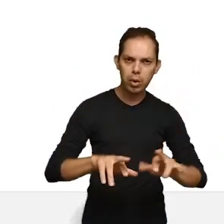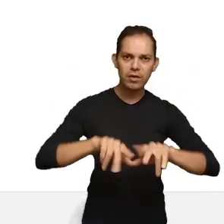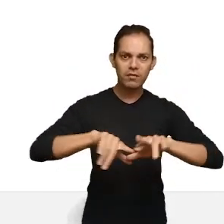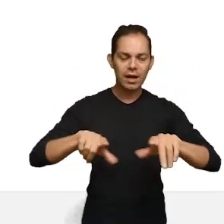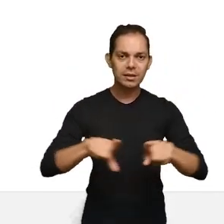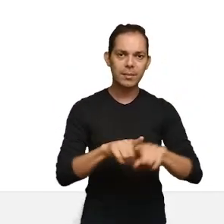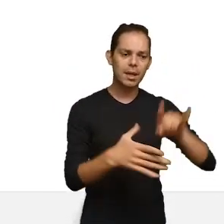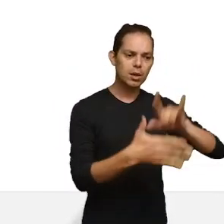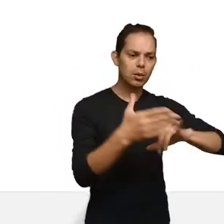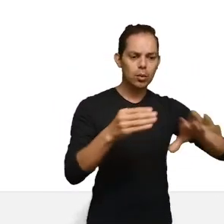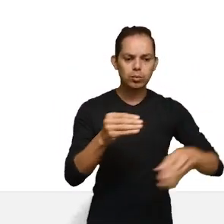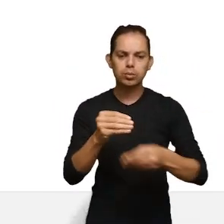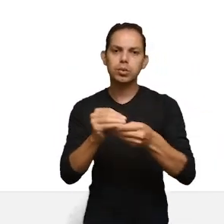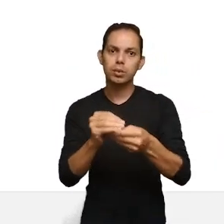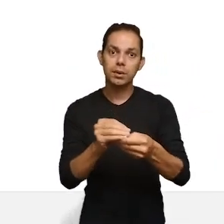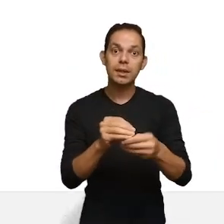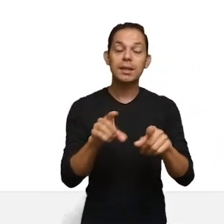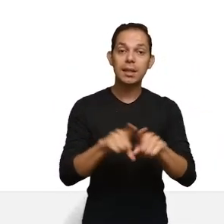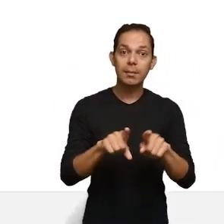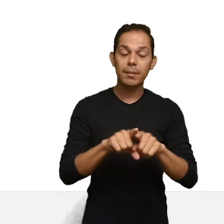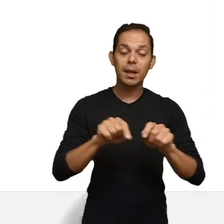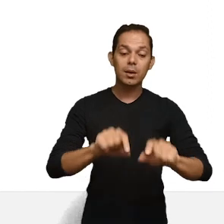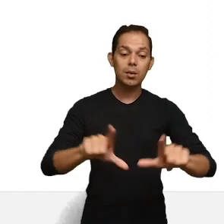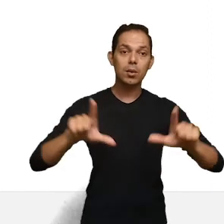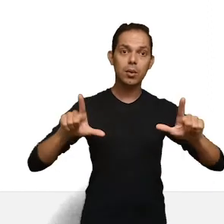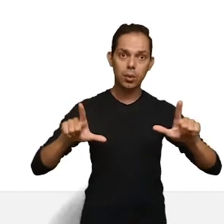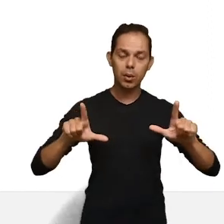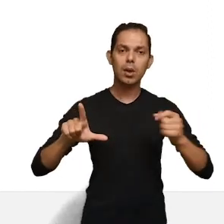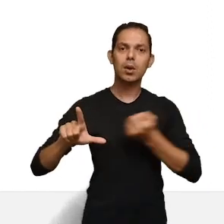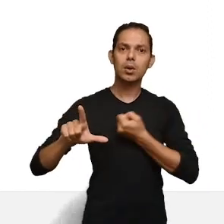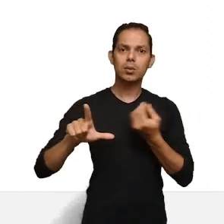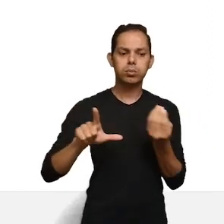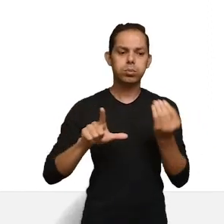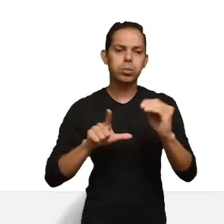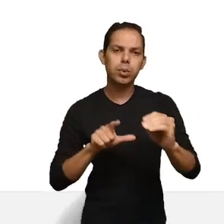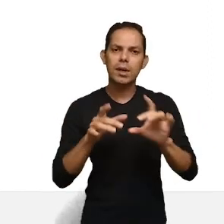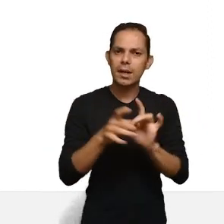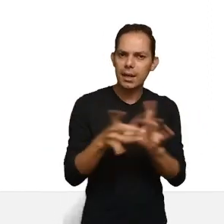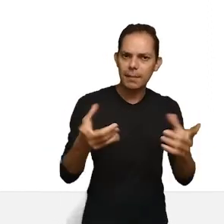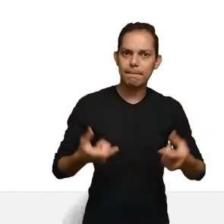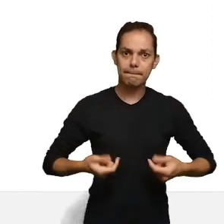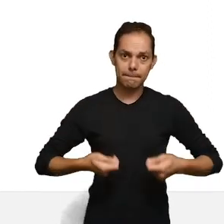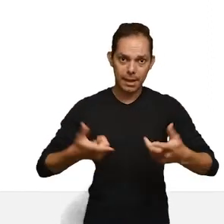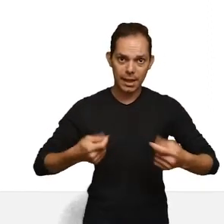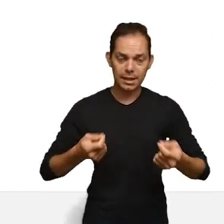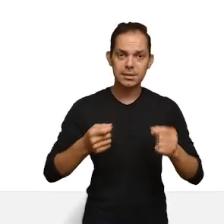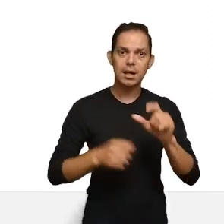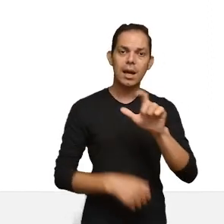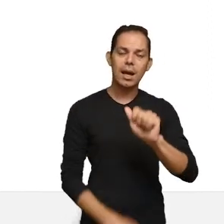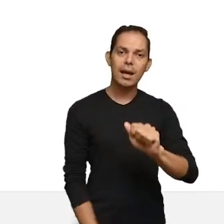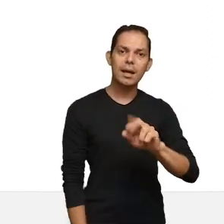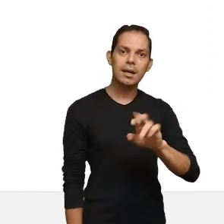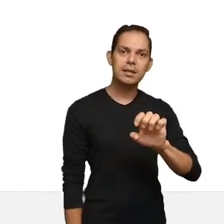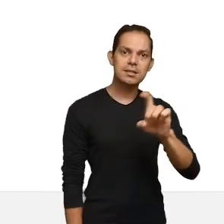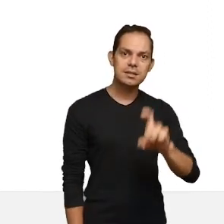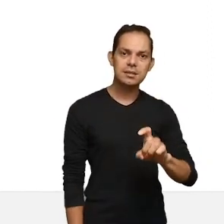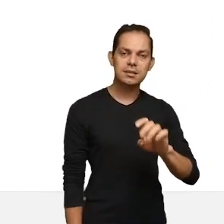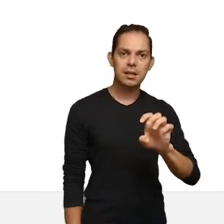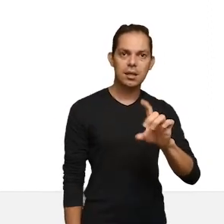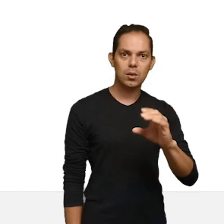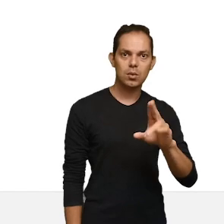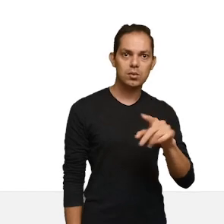formulários e anexar documentos. Ao acessar o protocolo que gerou a liberação do recurso, vá para a aba de